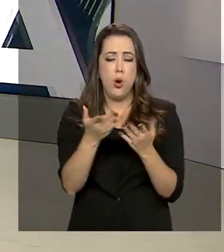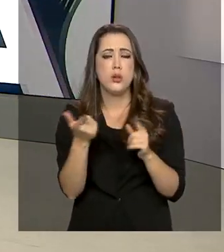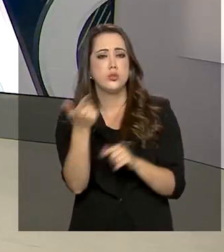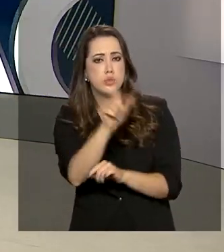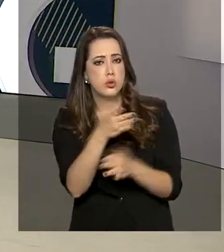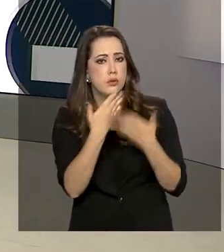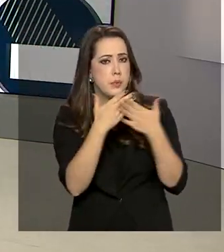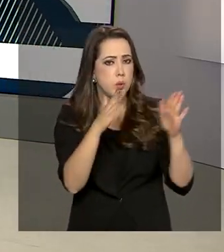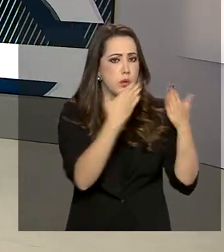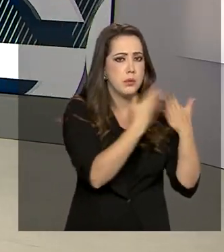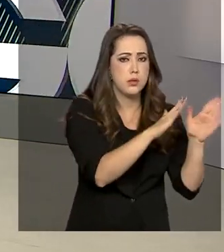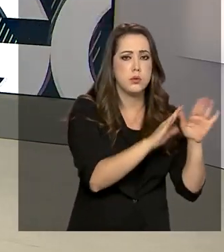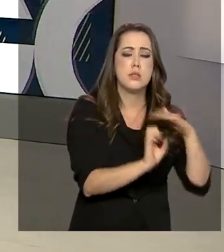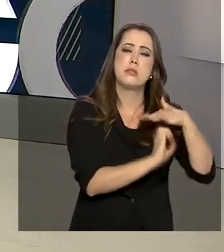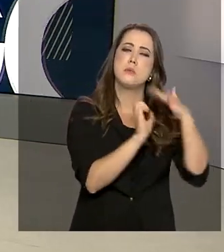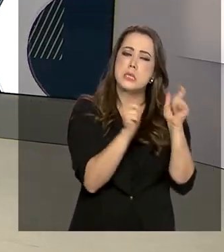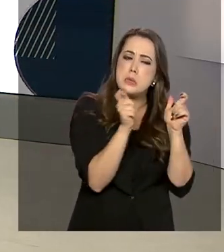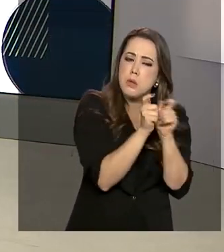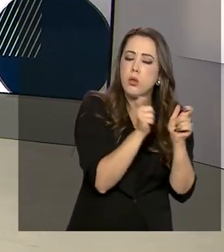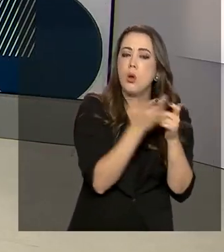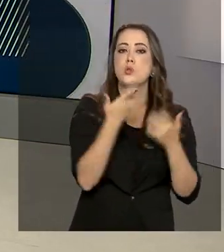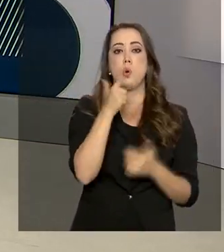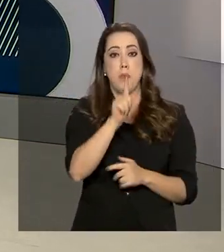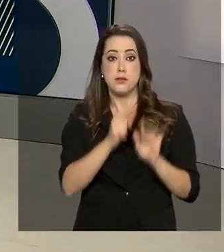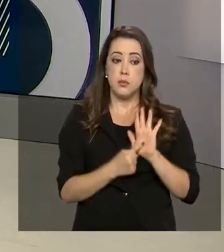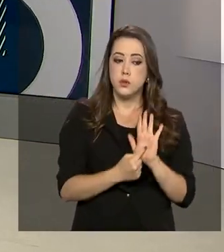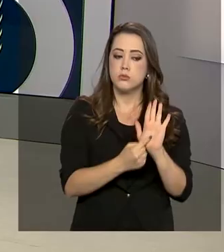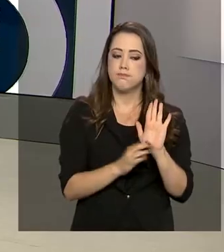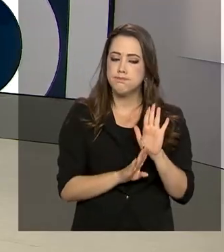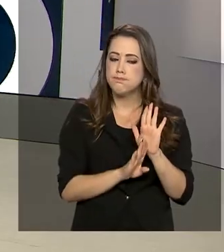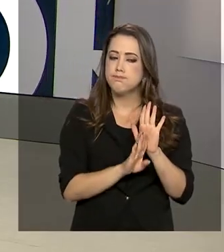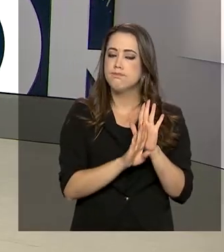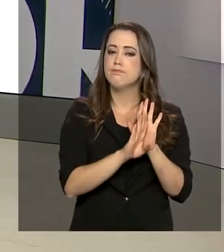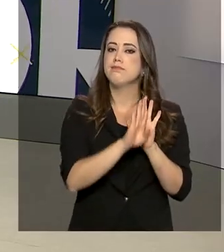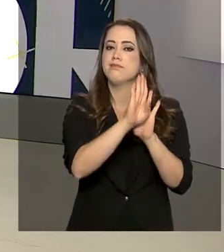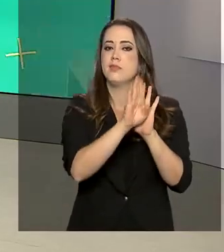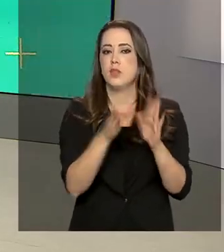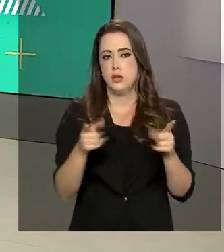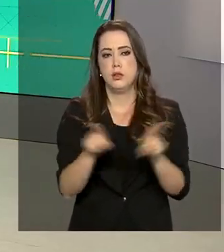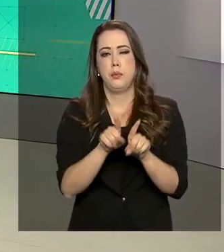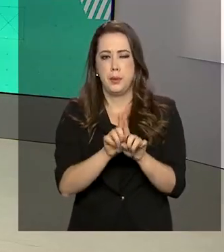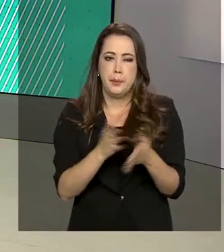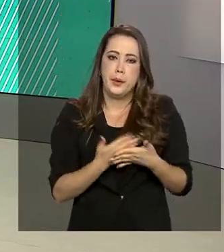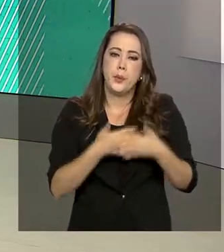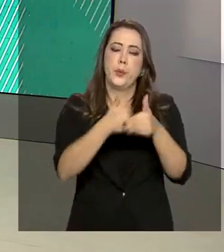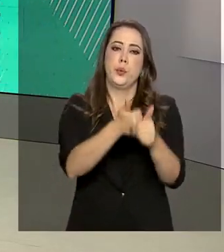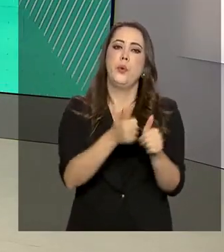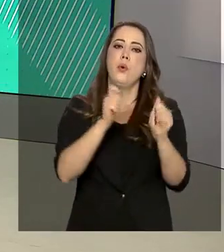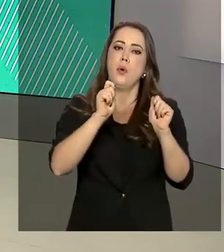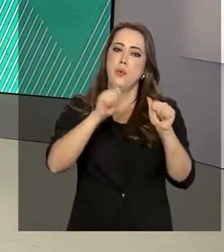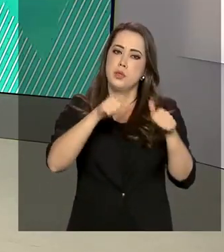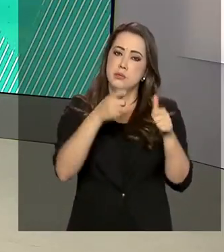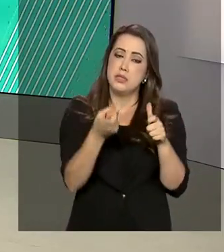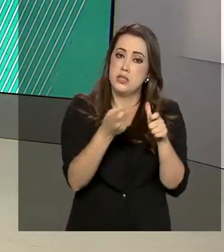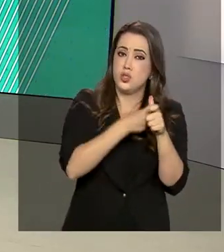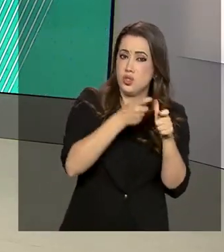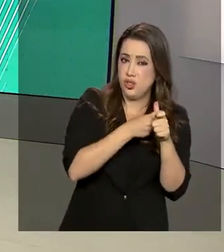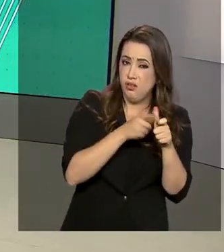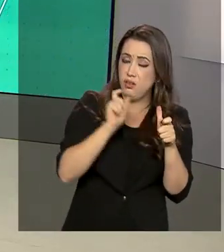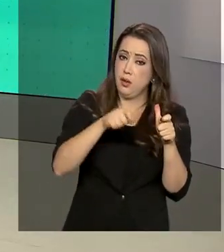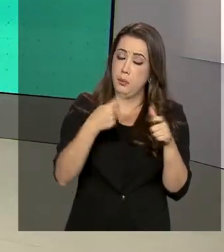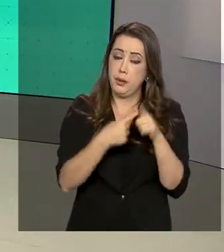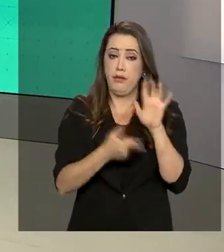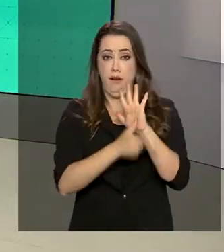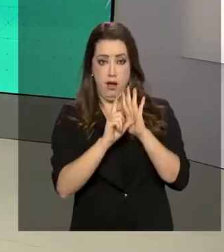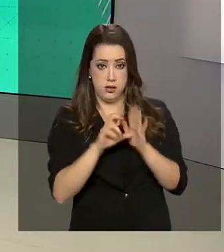micro e pequenas empresas começam a dar sinais de reação diante da crise. Foi constatada melhora no nível de endividamento. Enquanto no